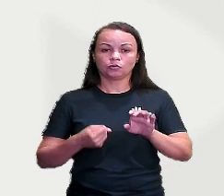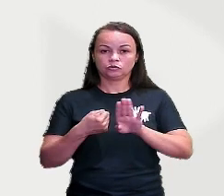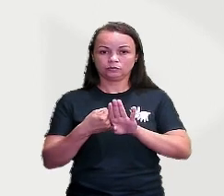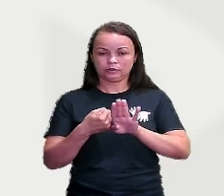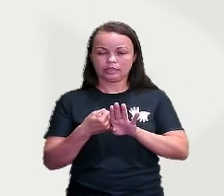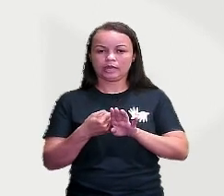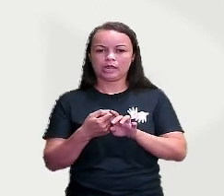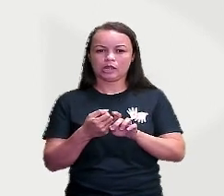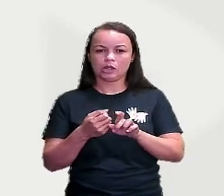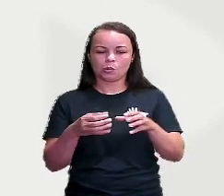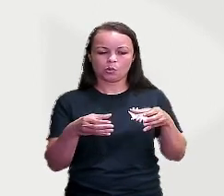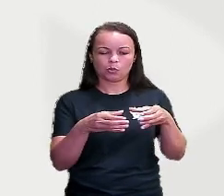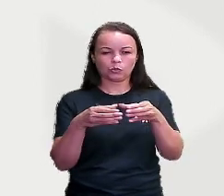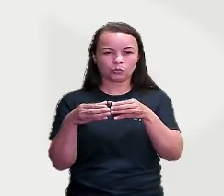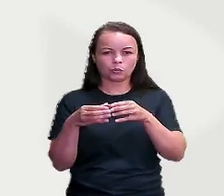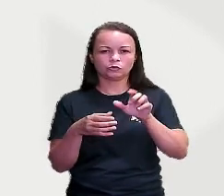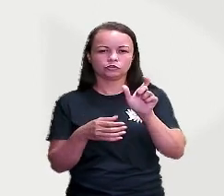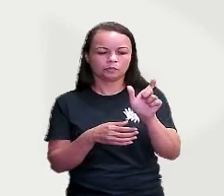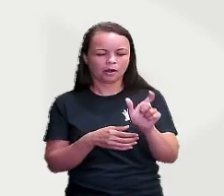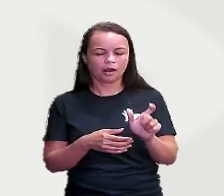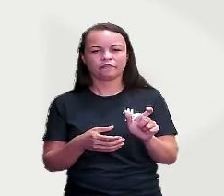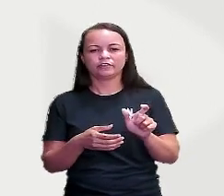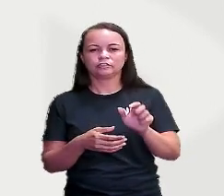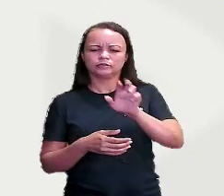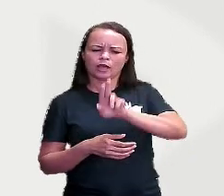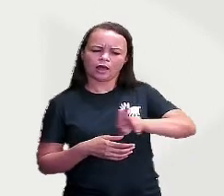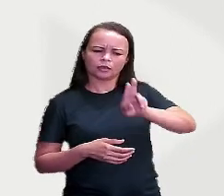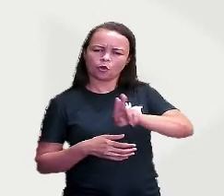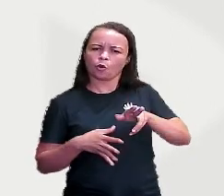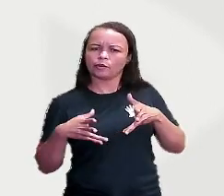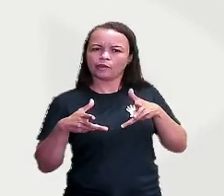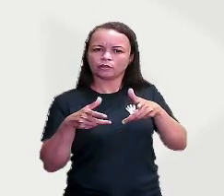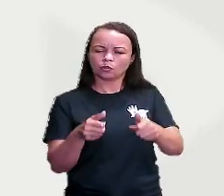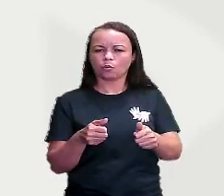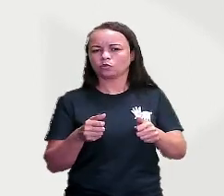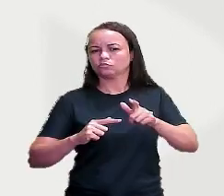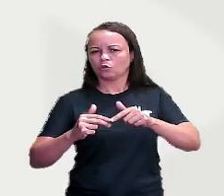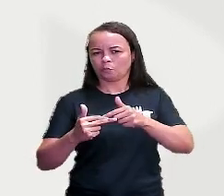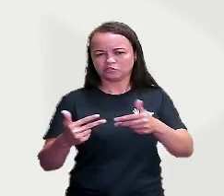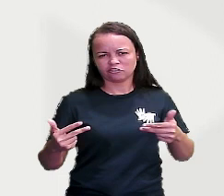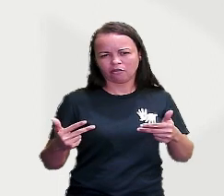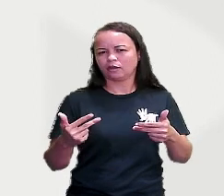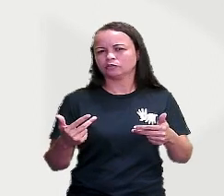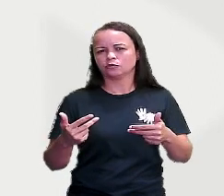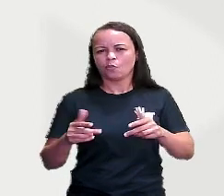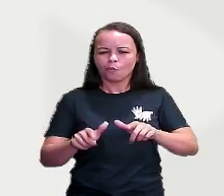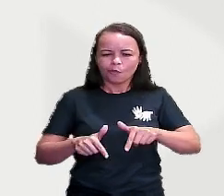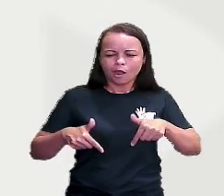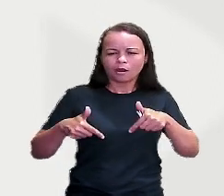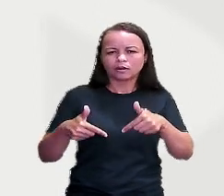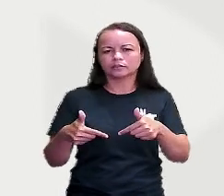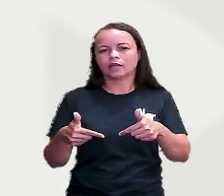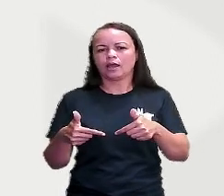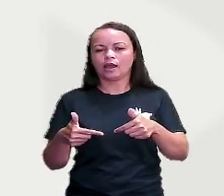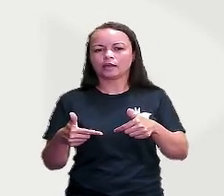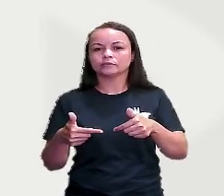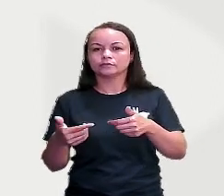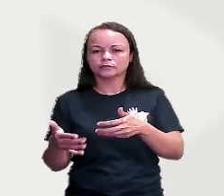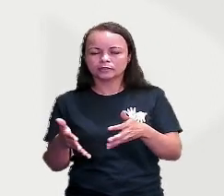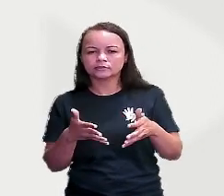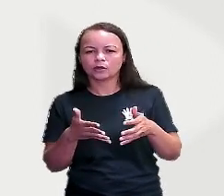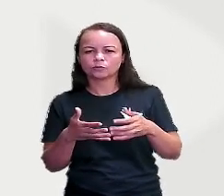classe de palavras que dá nome aos seres, objetos, qualidades, ações,